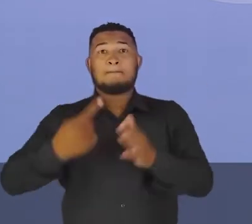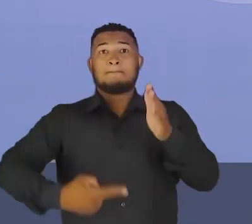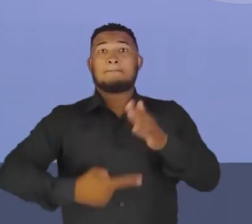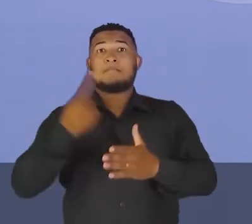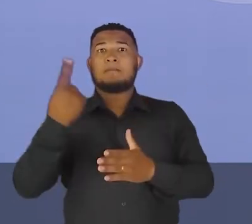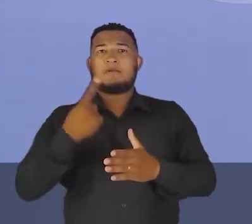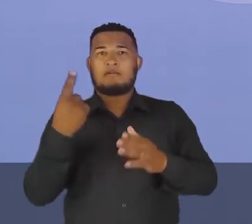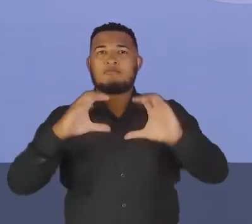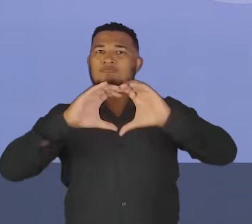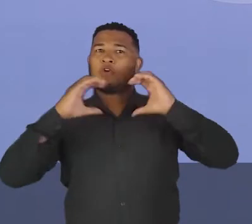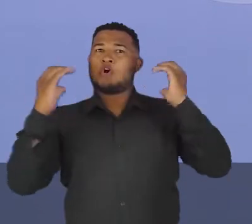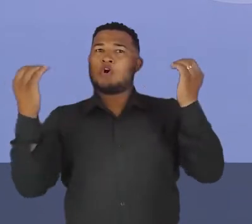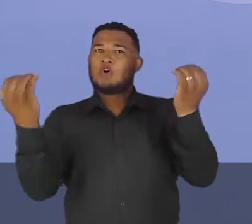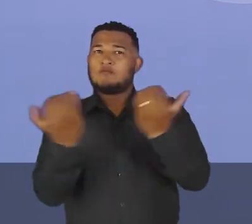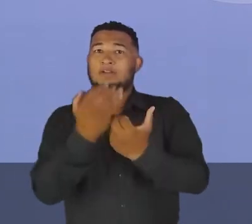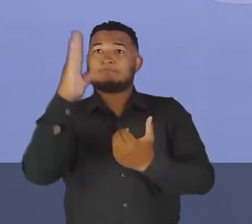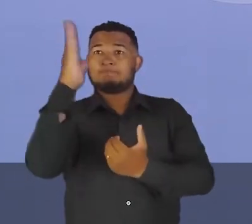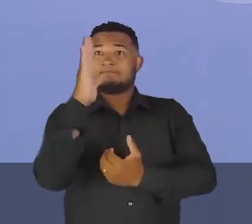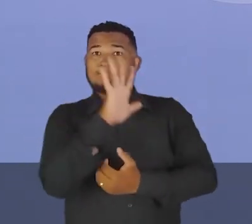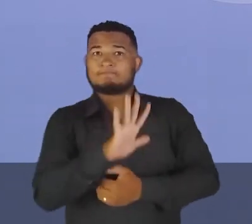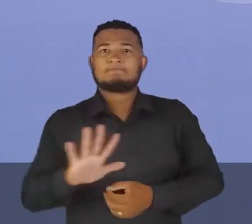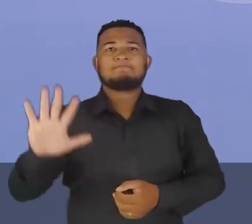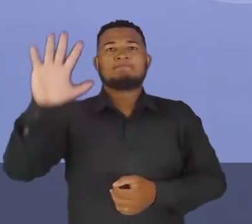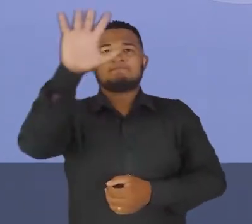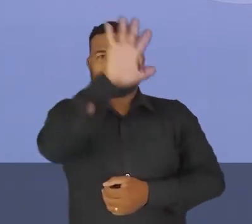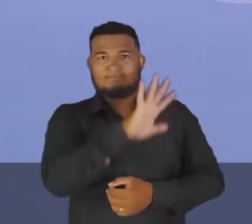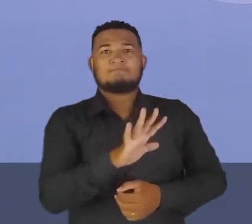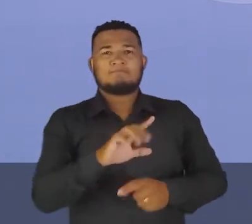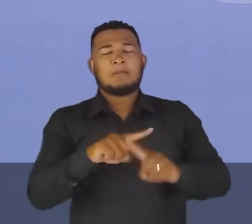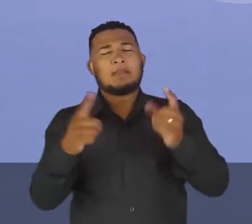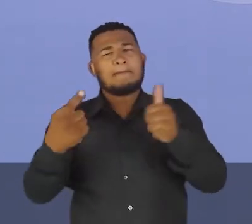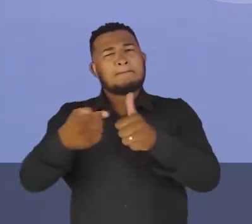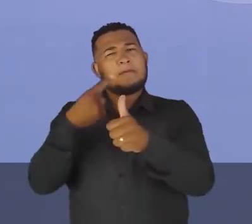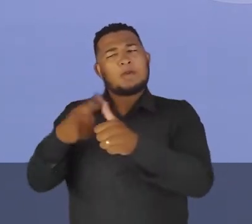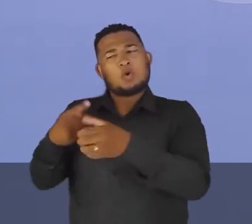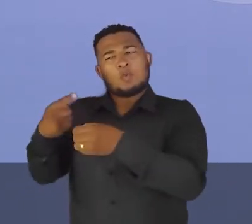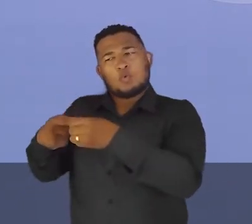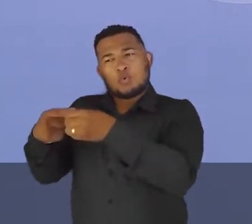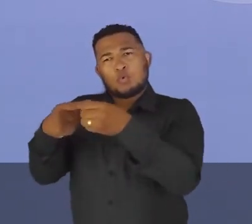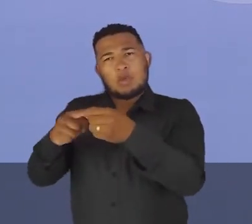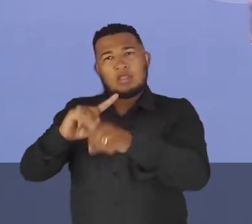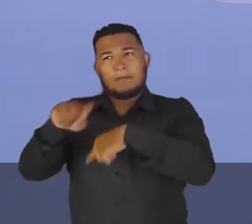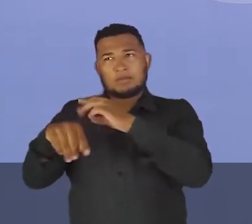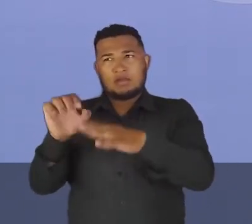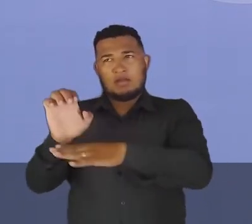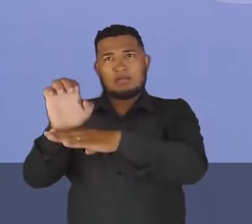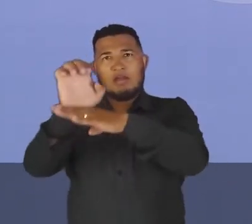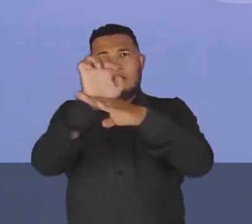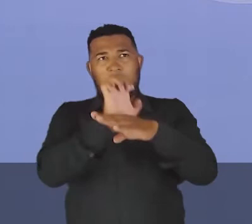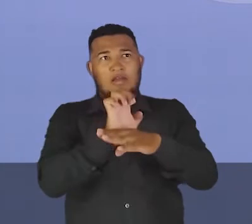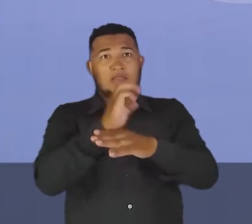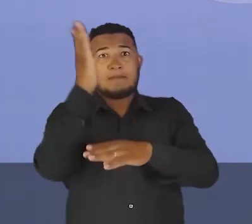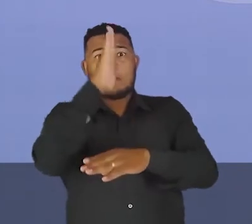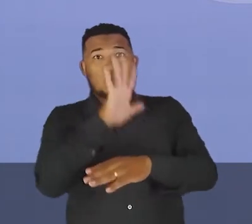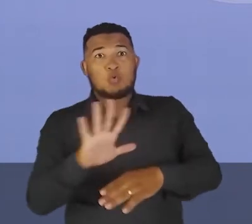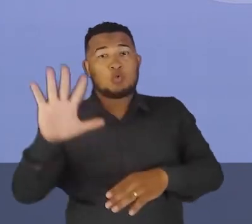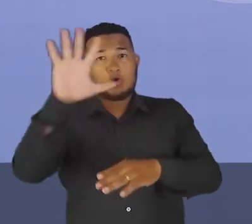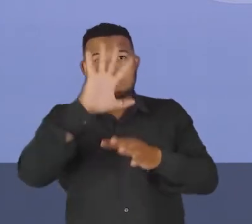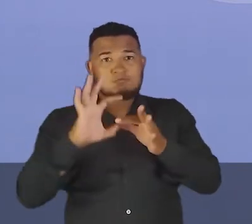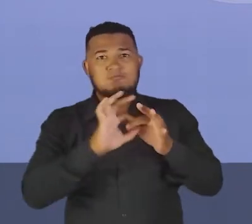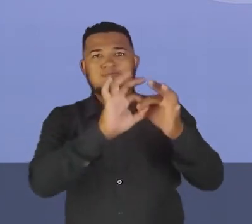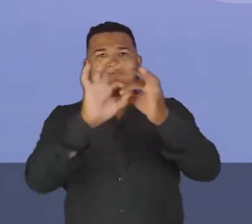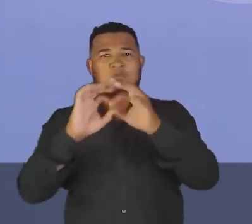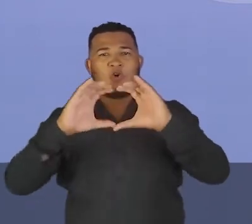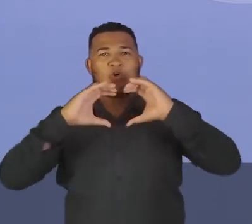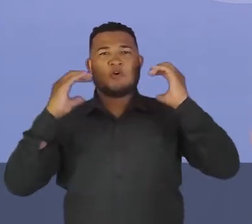né? Aí começou lá a conferência nacional do Estado, mas antes partiu dos municípios, né? E de todas, nessa conferência que teve, então, com os